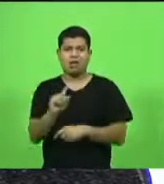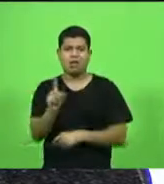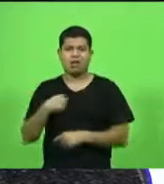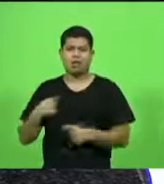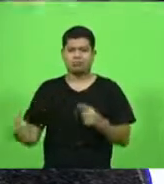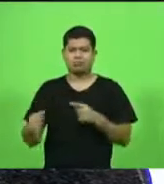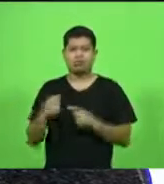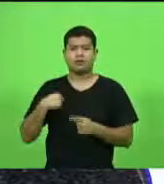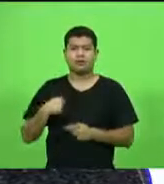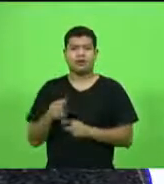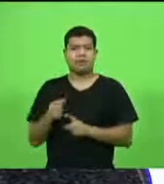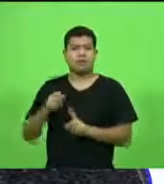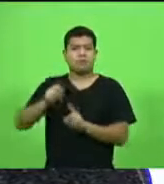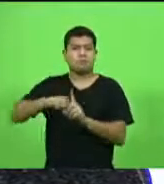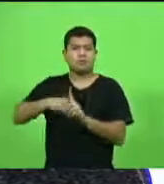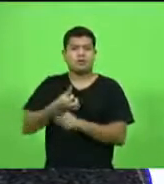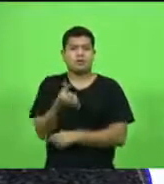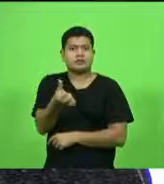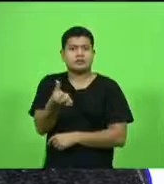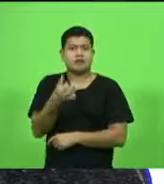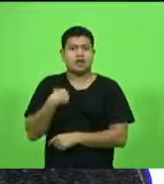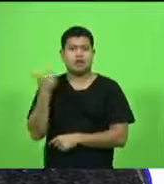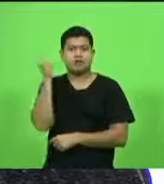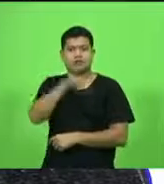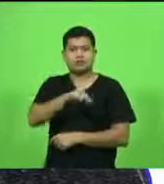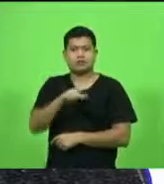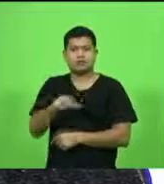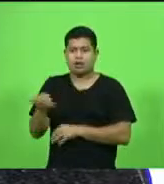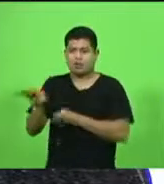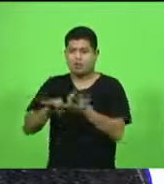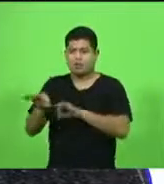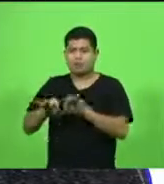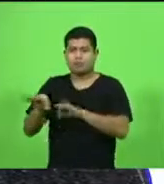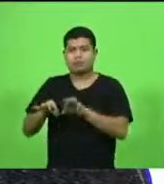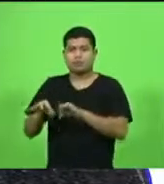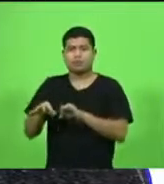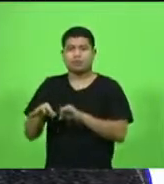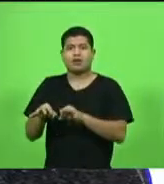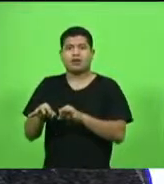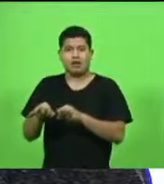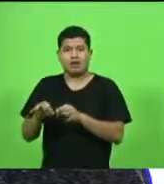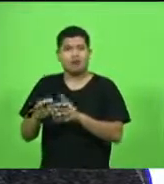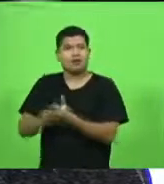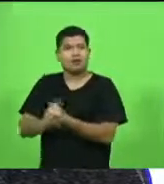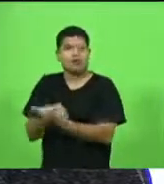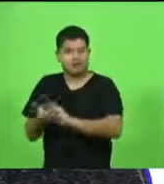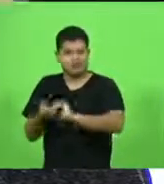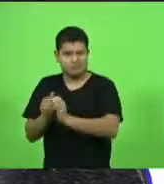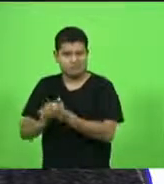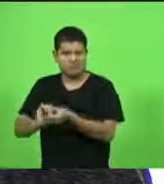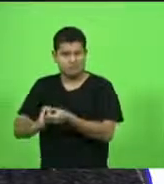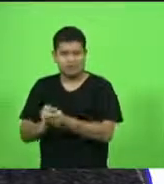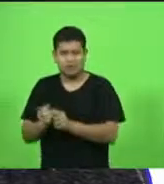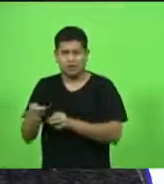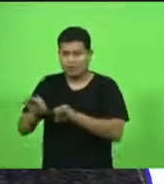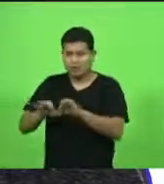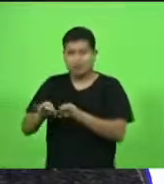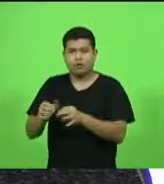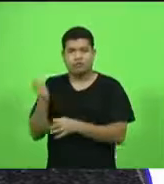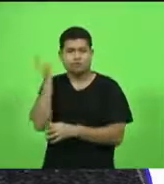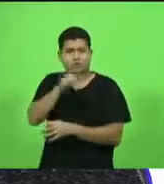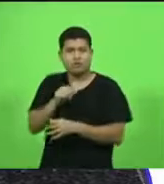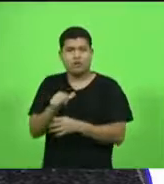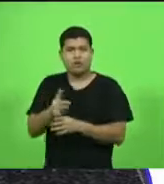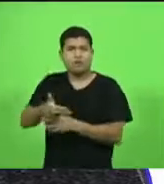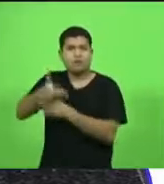meses eu estou na rua. Ele confeccionou uma pistola de sabão aqui dentro, aqui em Florianópolis, ele estava preso. Desse presídio aqui, fugiu também pela